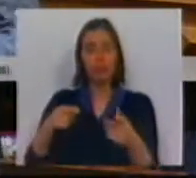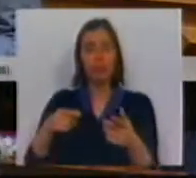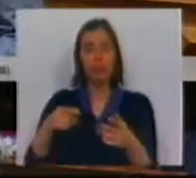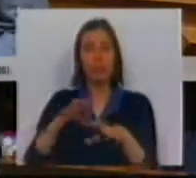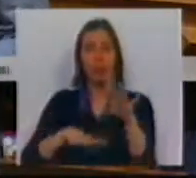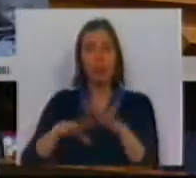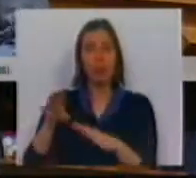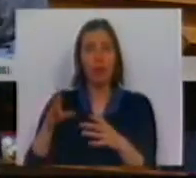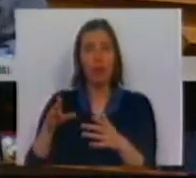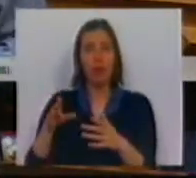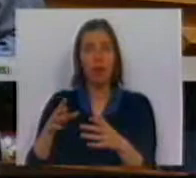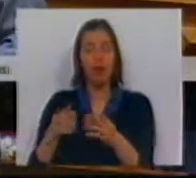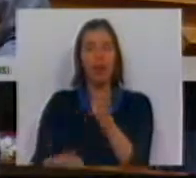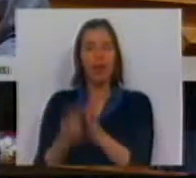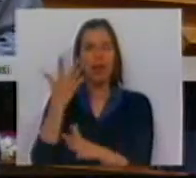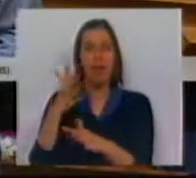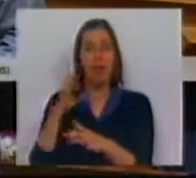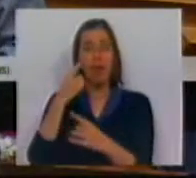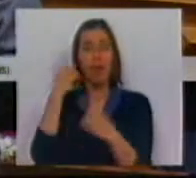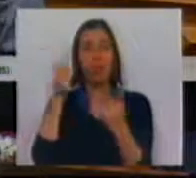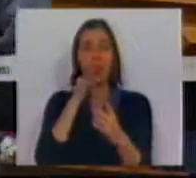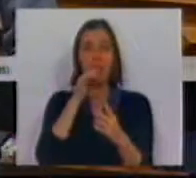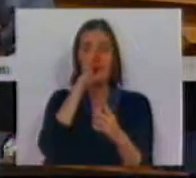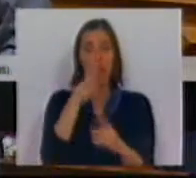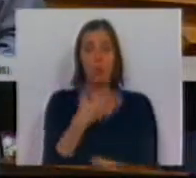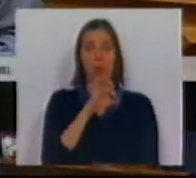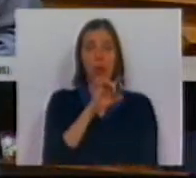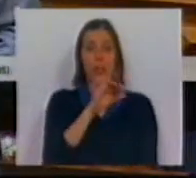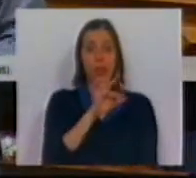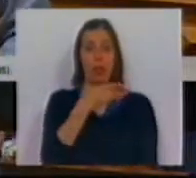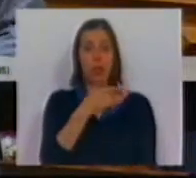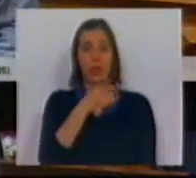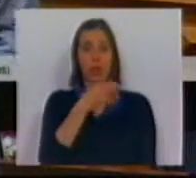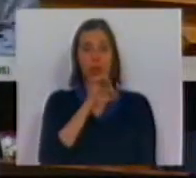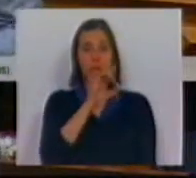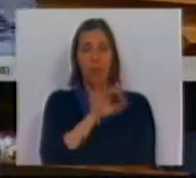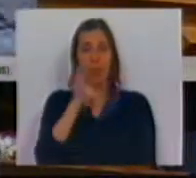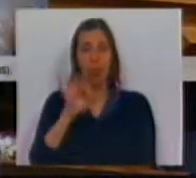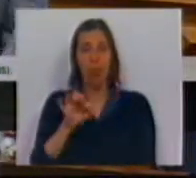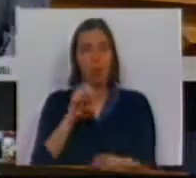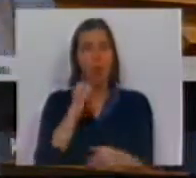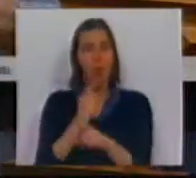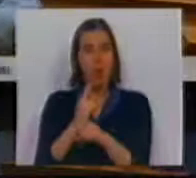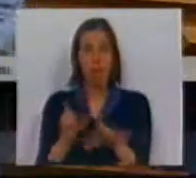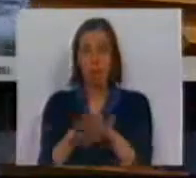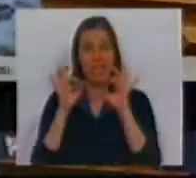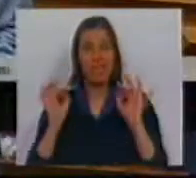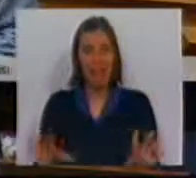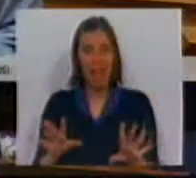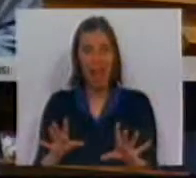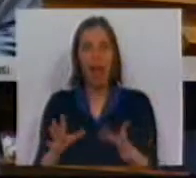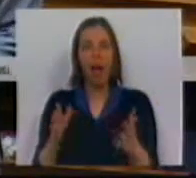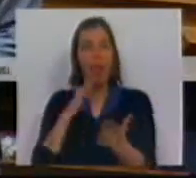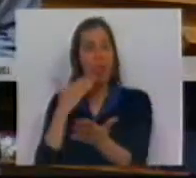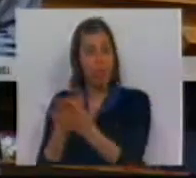hídrico, isto é, 1864-1868, se é o mesmo tratamento que